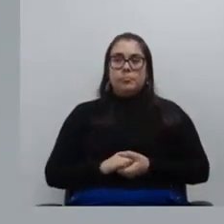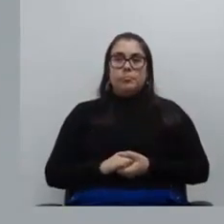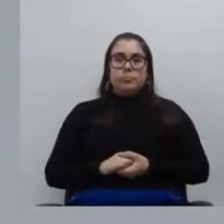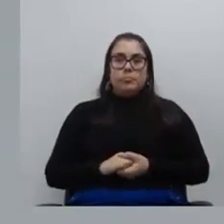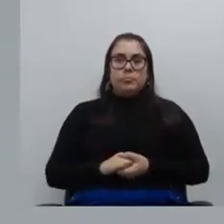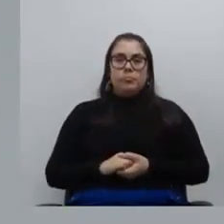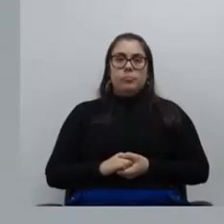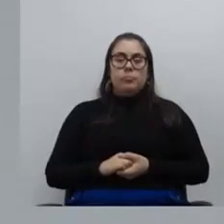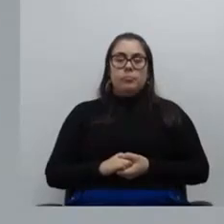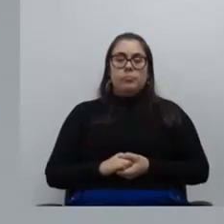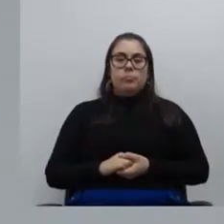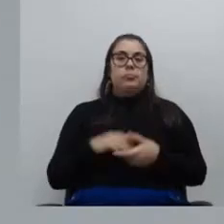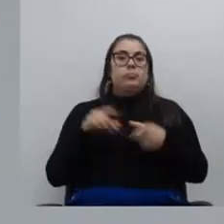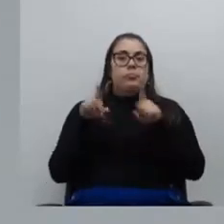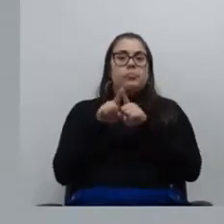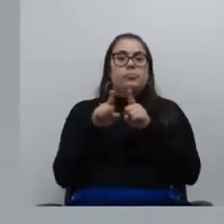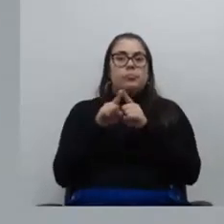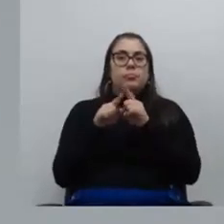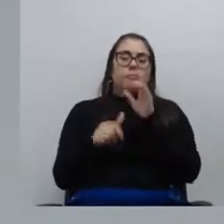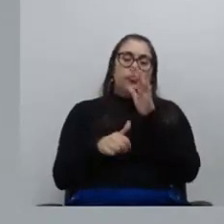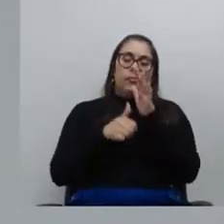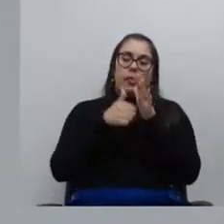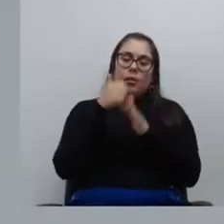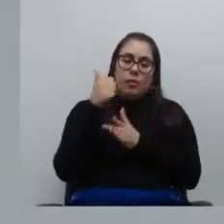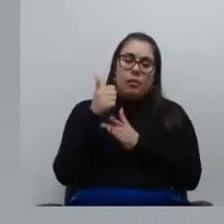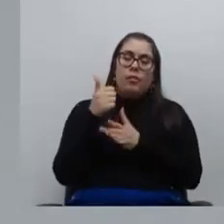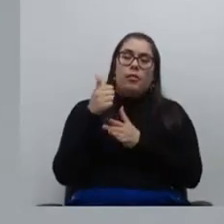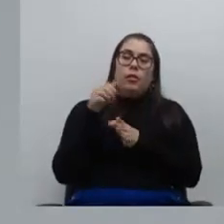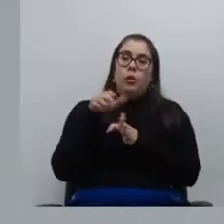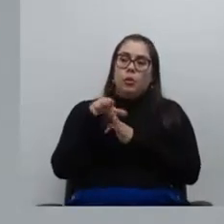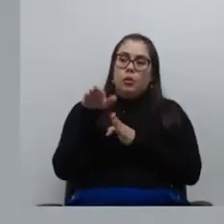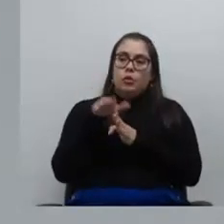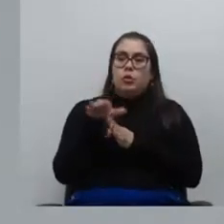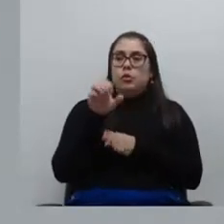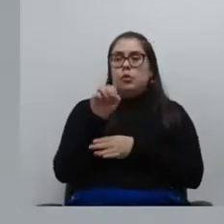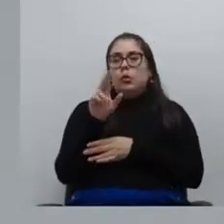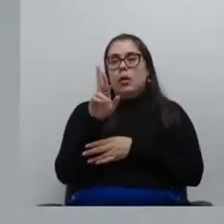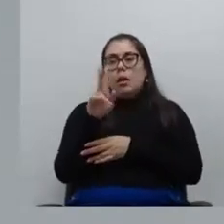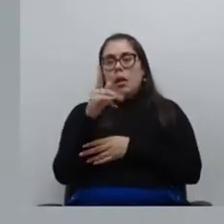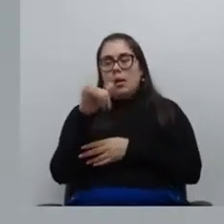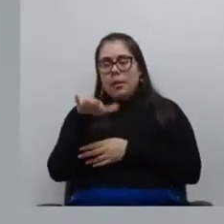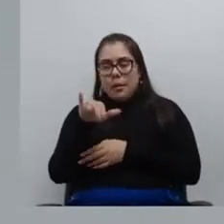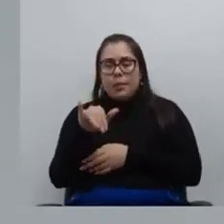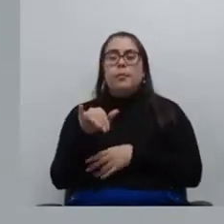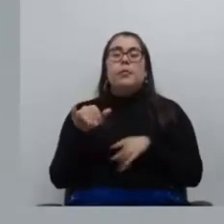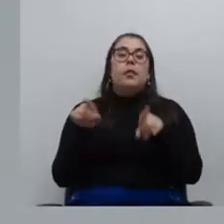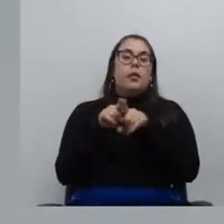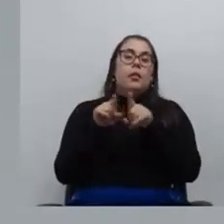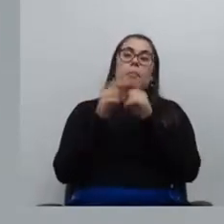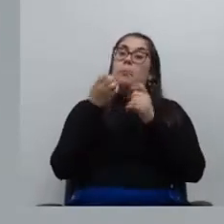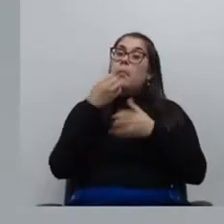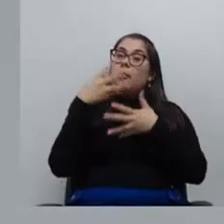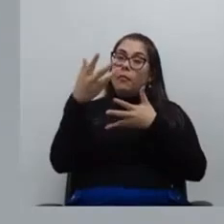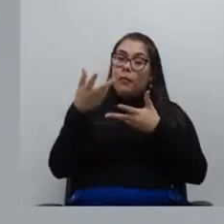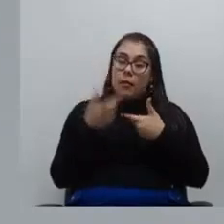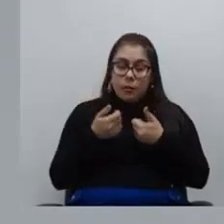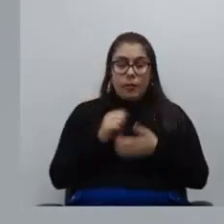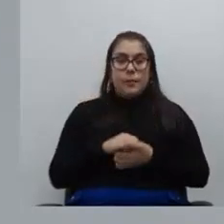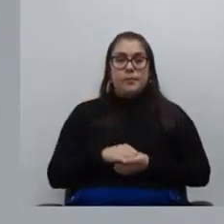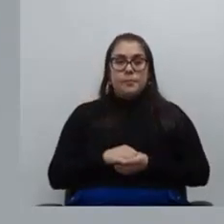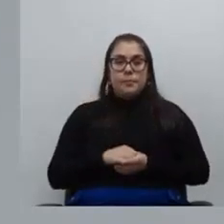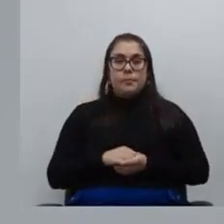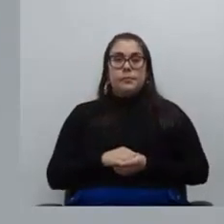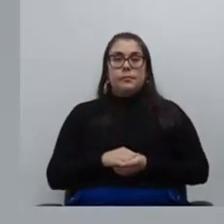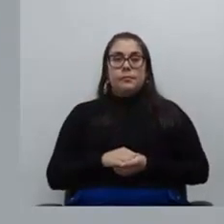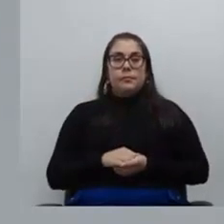Vou também aqui parabenizar o primeiro dia da excelentíssima conselheira Suhaile. Seja bem-vinda também à disposição. Vou